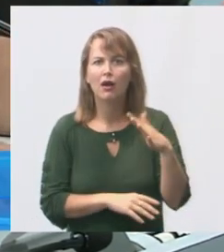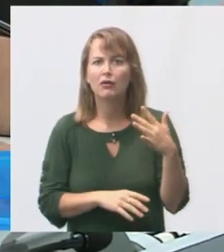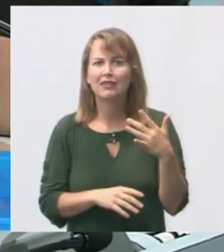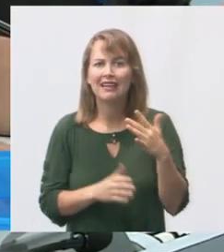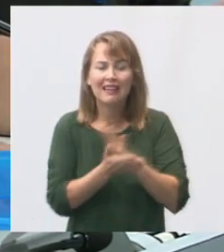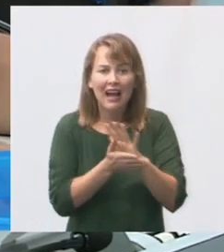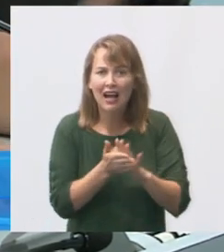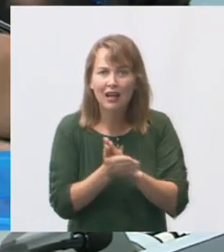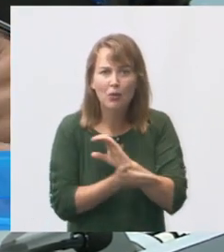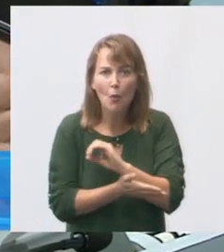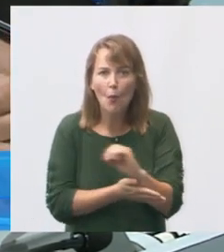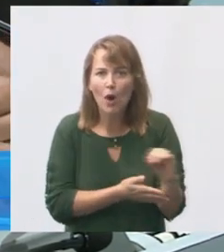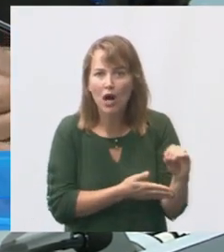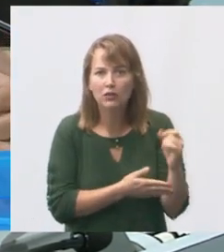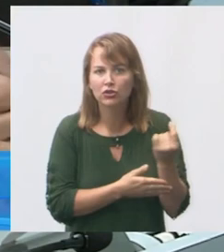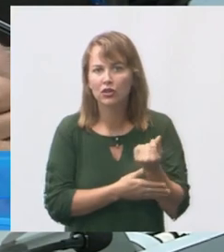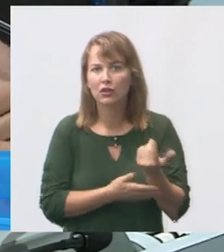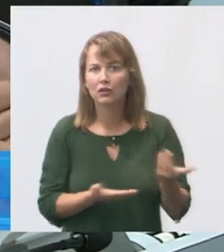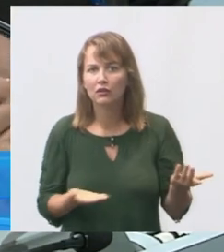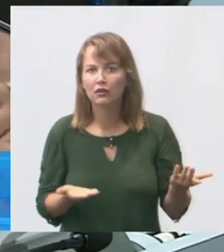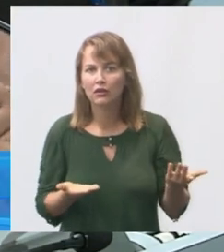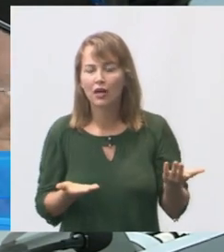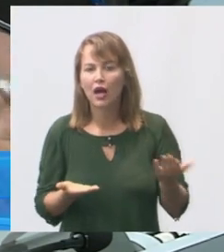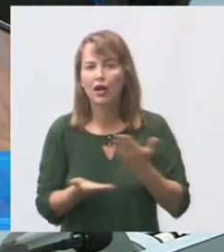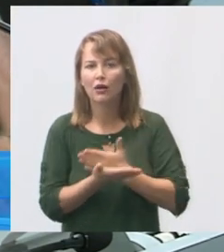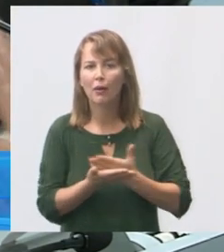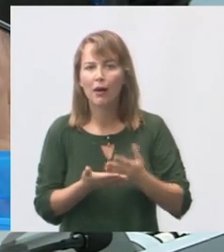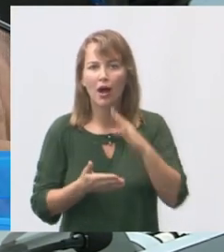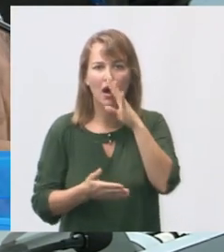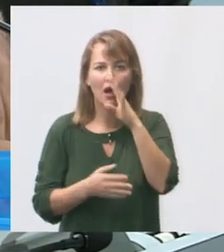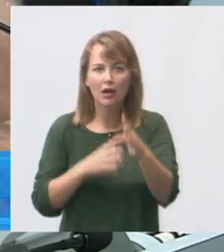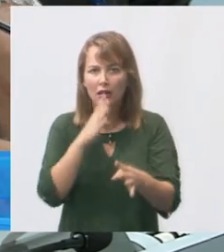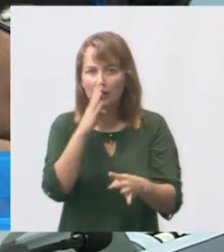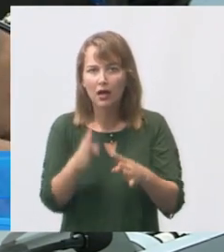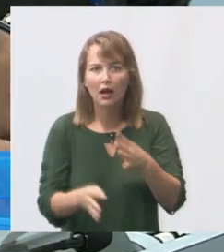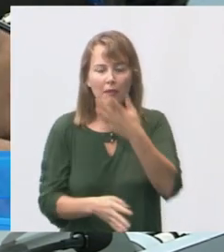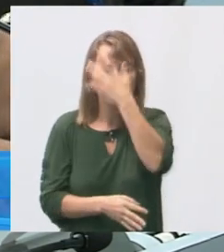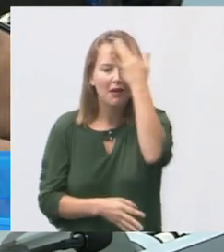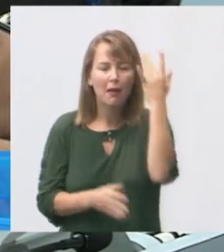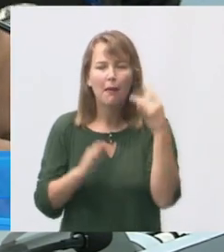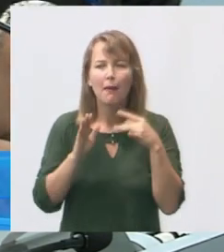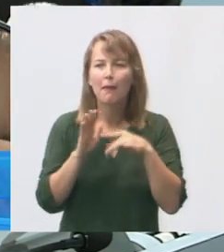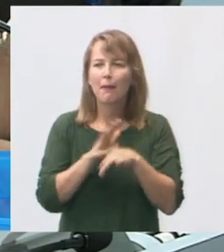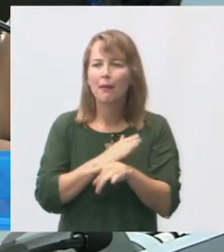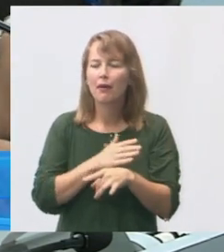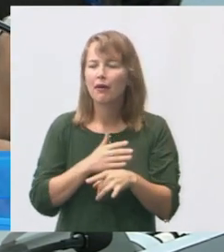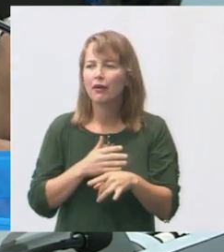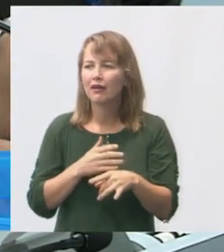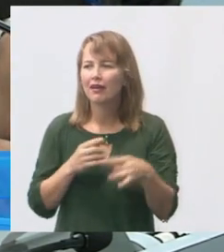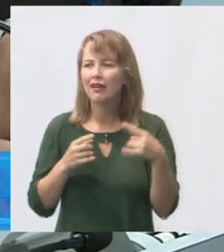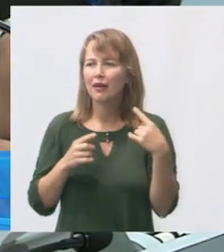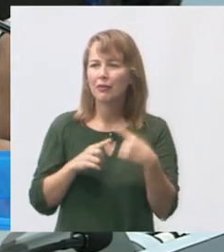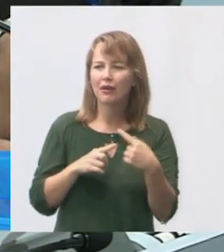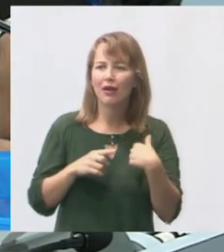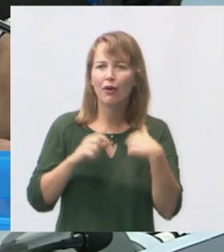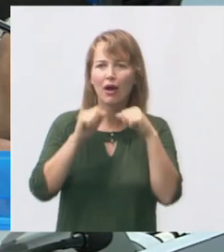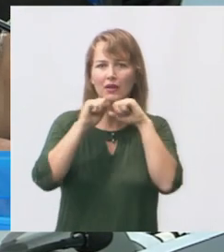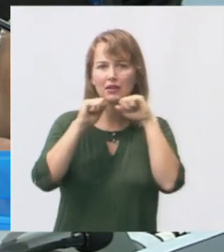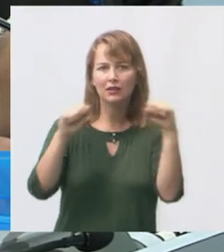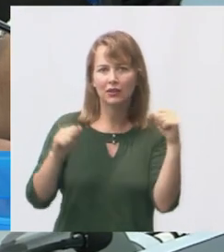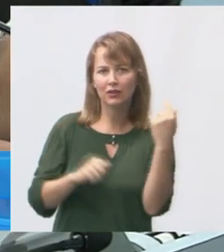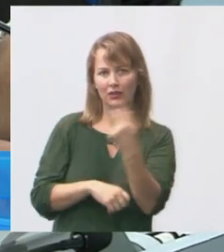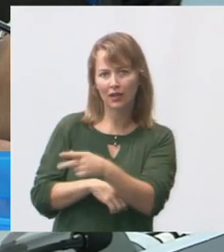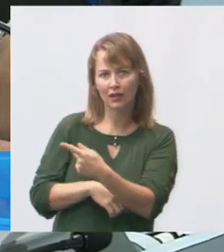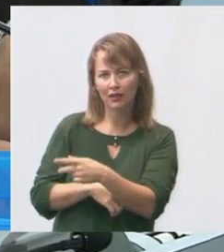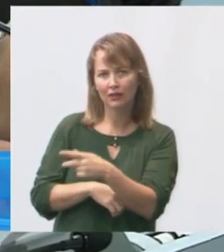vereador então quando a gente começa a fazer essas críticas algumas pessoas questionam até o Davi porque eu sou assessor dele eu